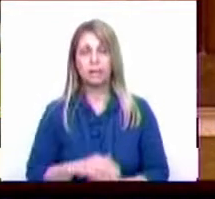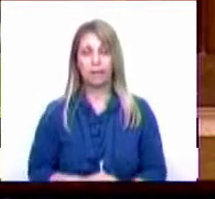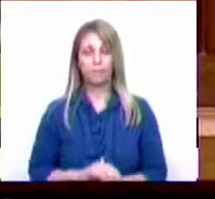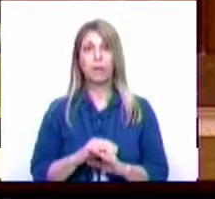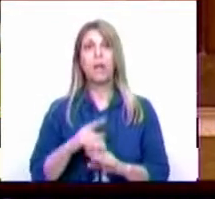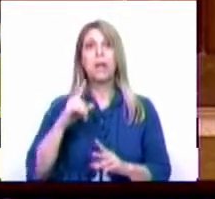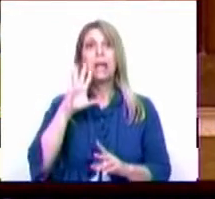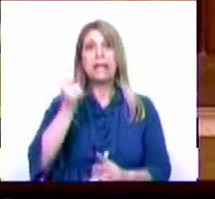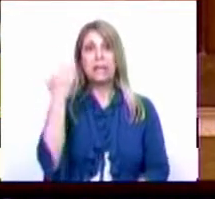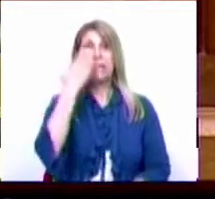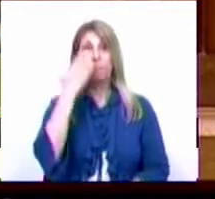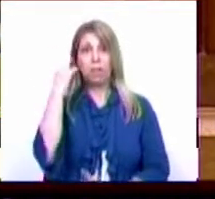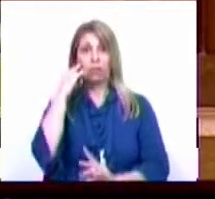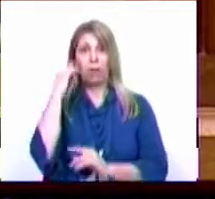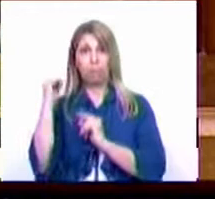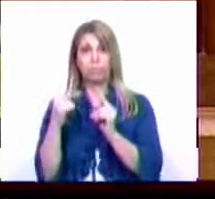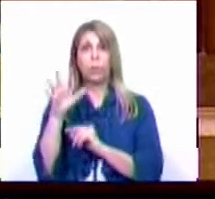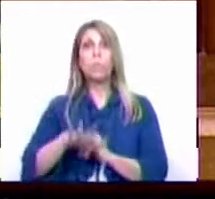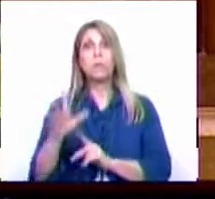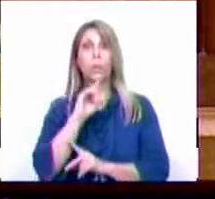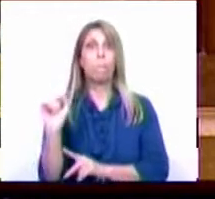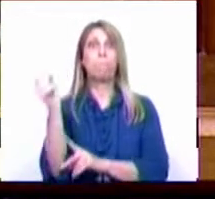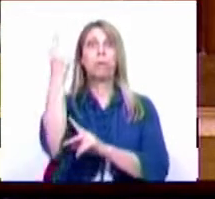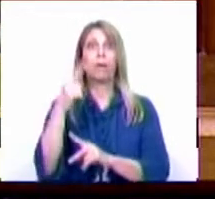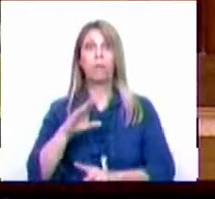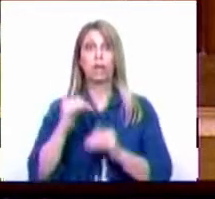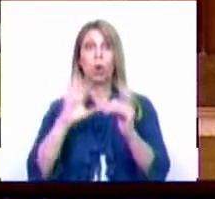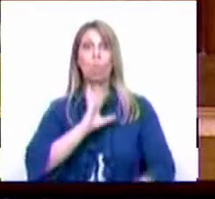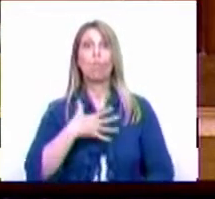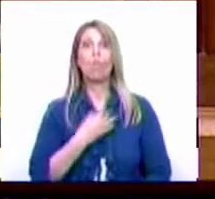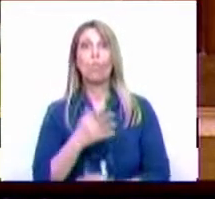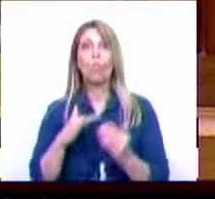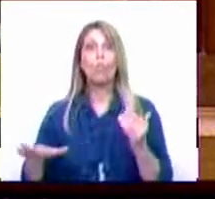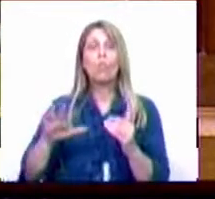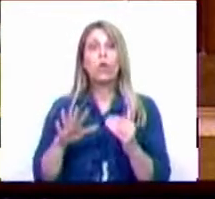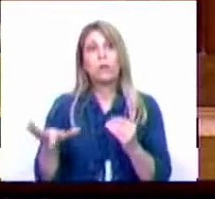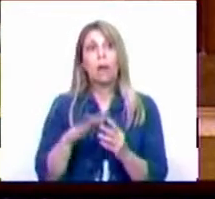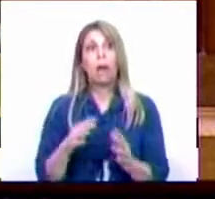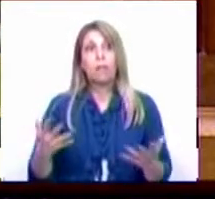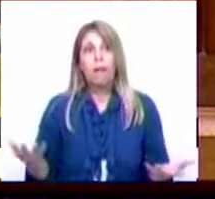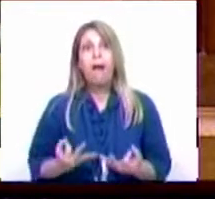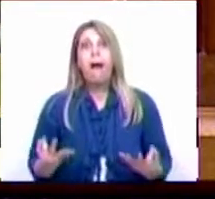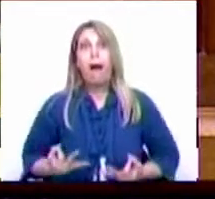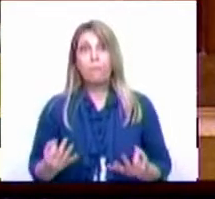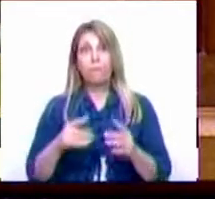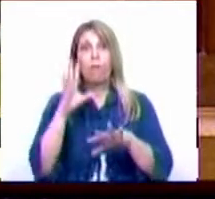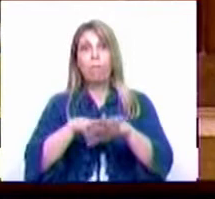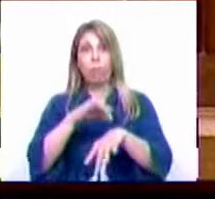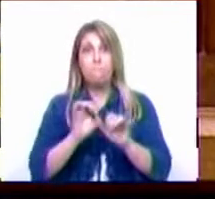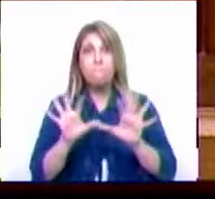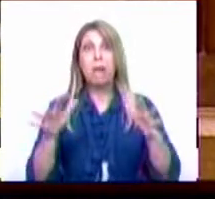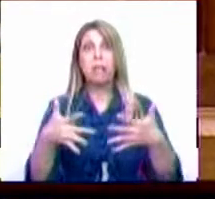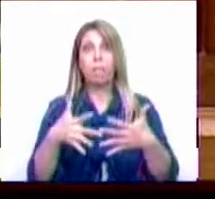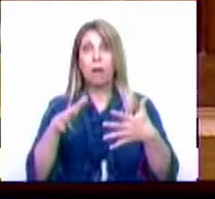meses de uma situação inaudita a nível global, uma situação que muita da direita teima em perceber do fórum pandémico e da sua natureza